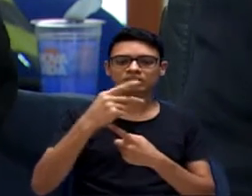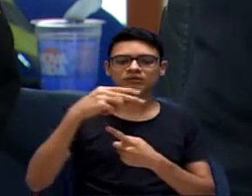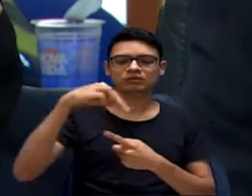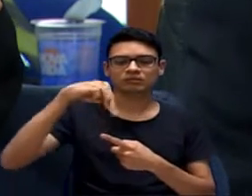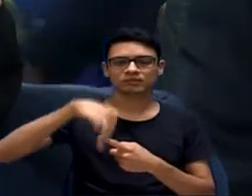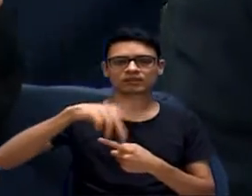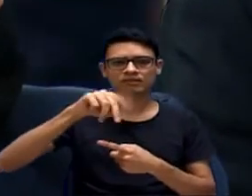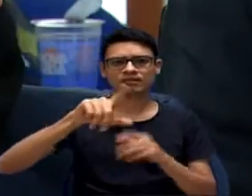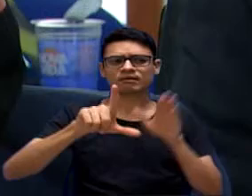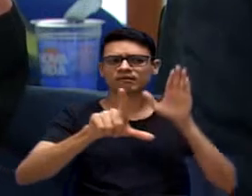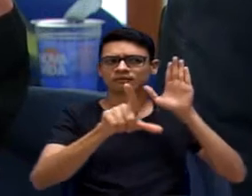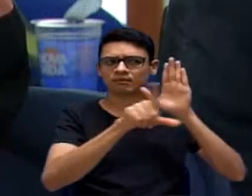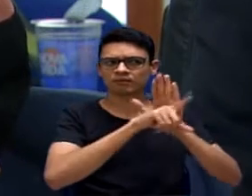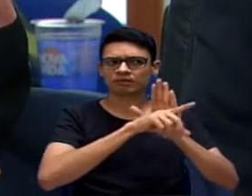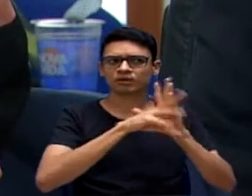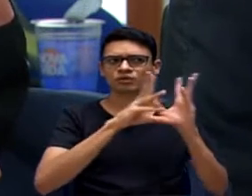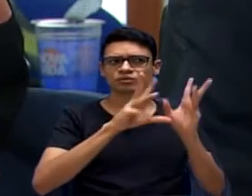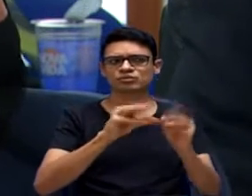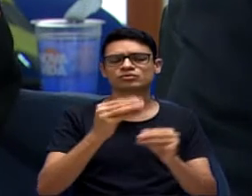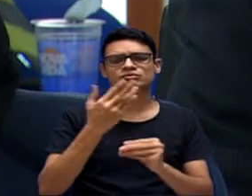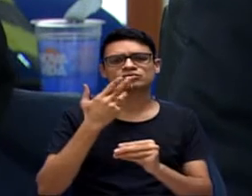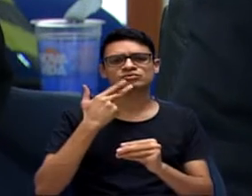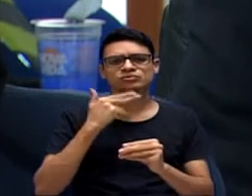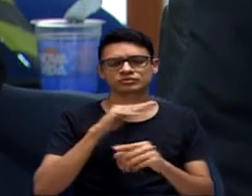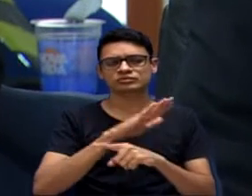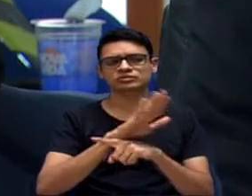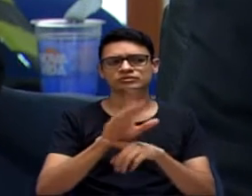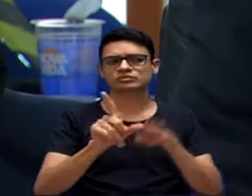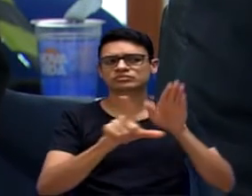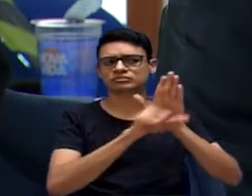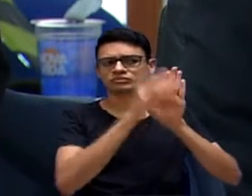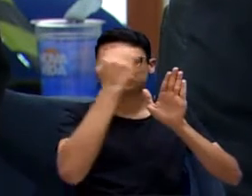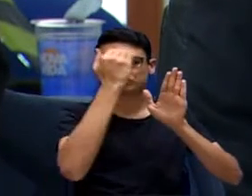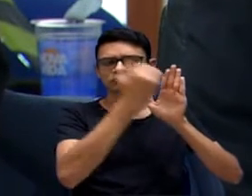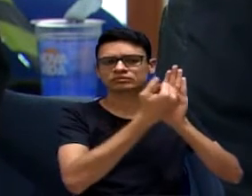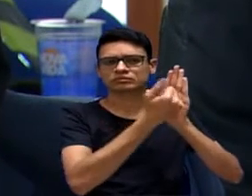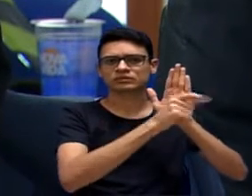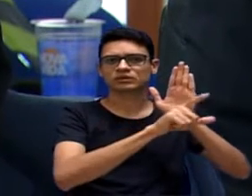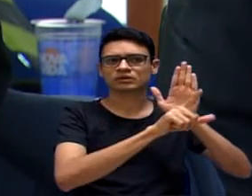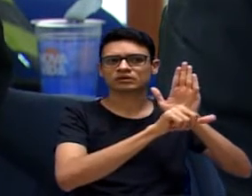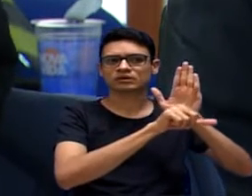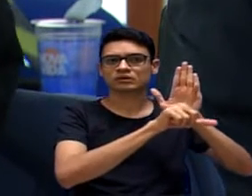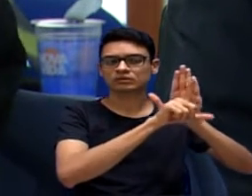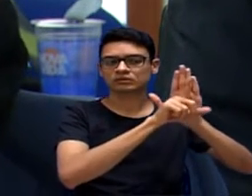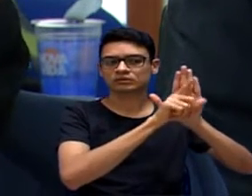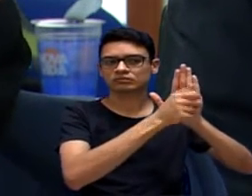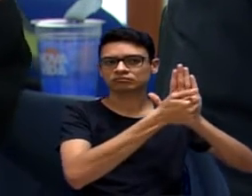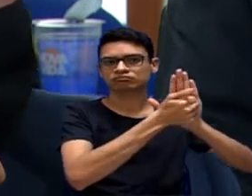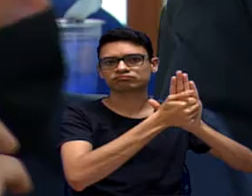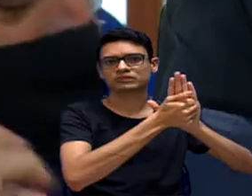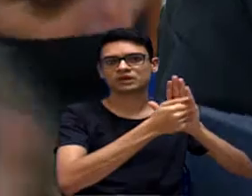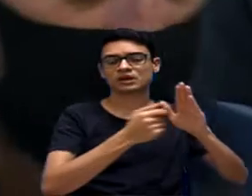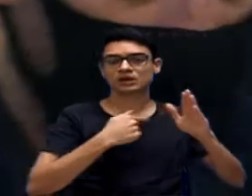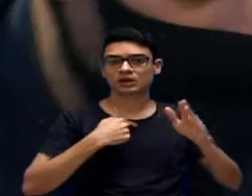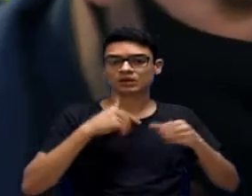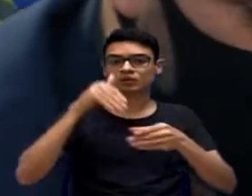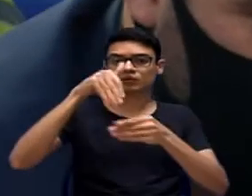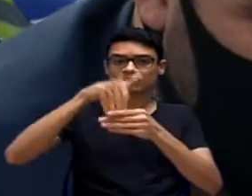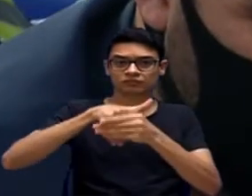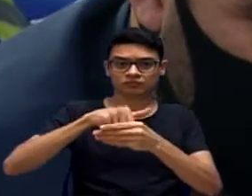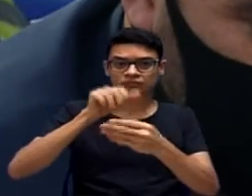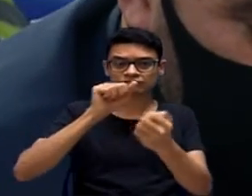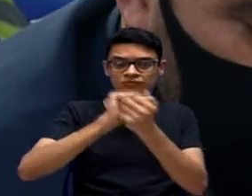as nossas crianças. O eu quero dizer com isso, vereadora? Se hoje, eu vou votar com o líder, por quê? Porque está vindo o inverso,